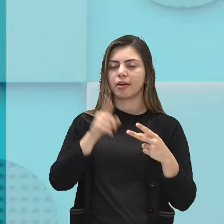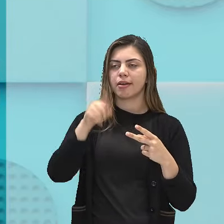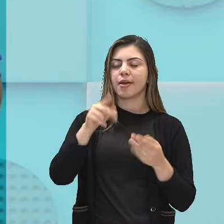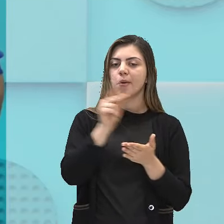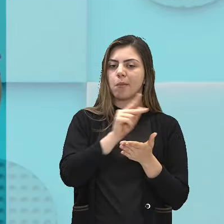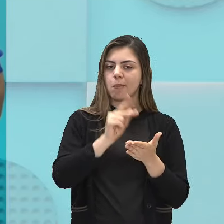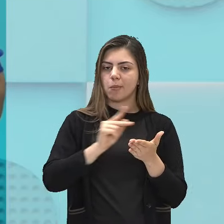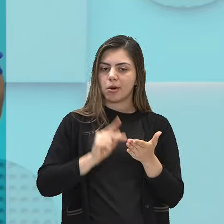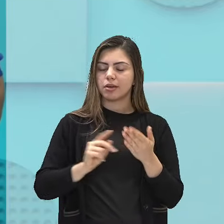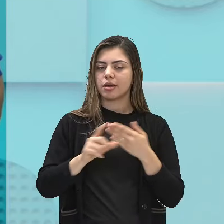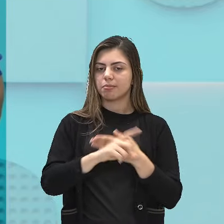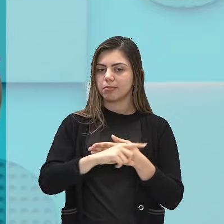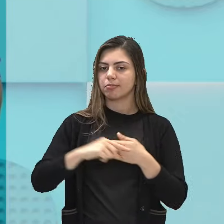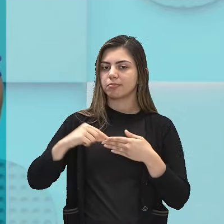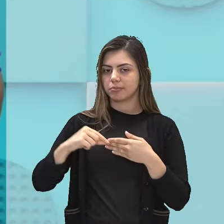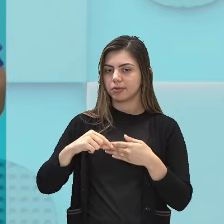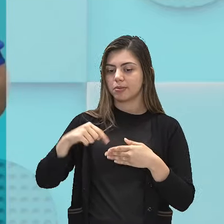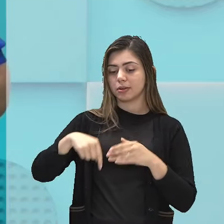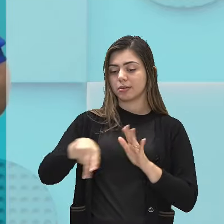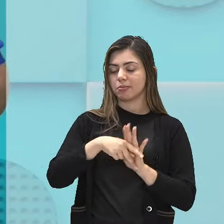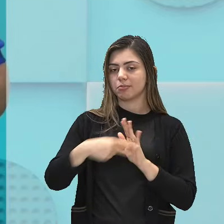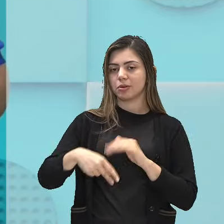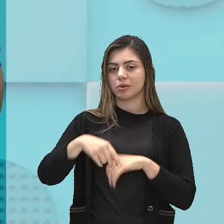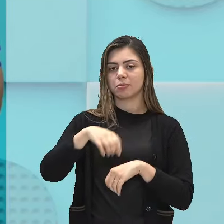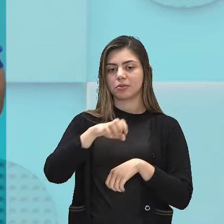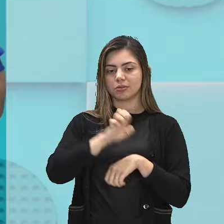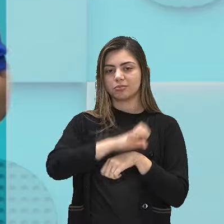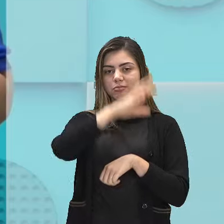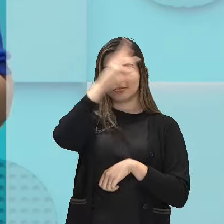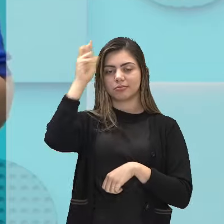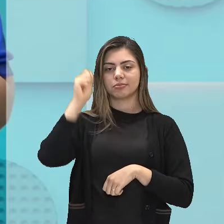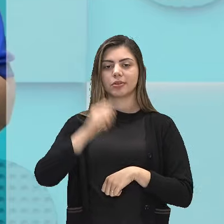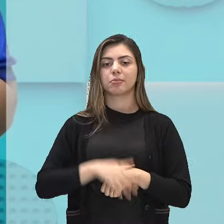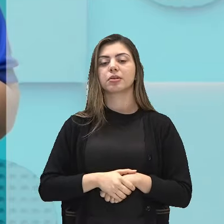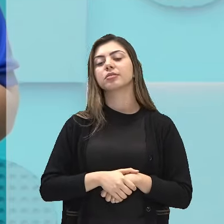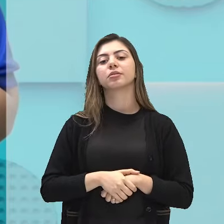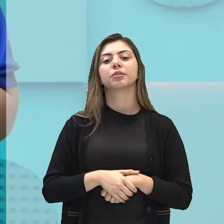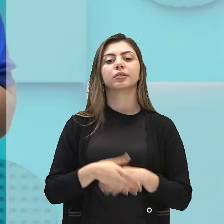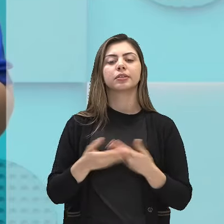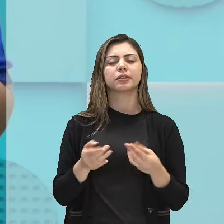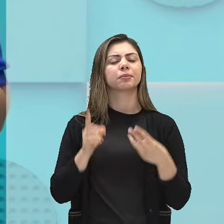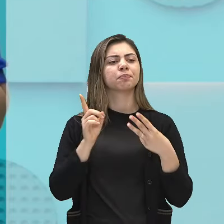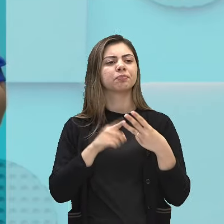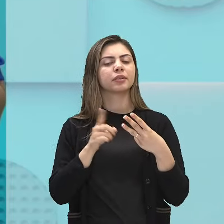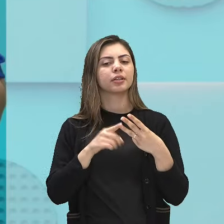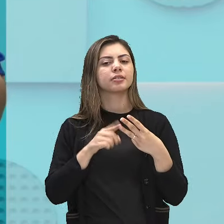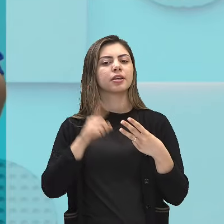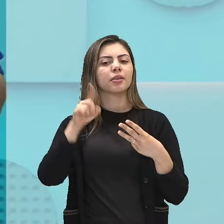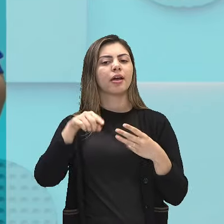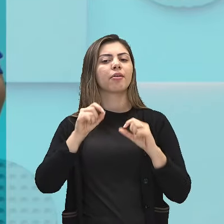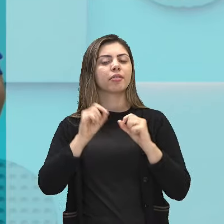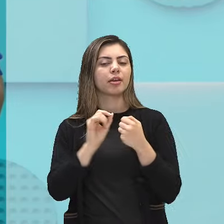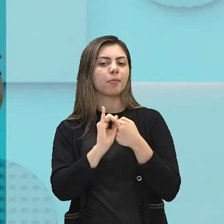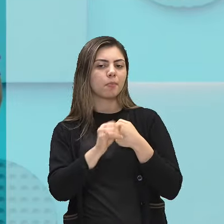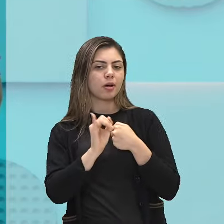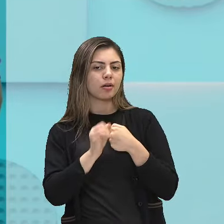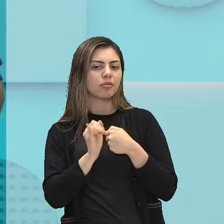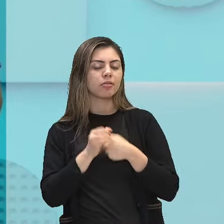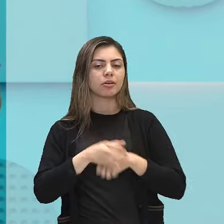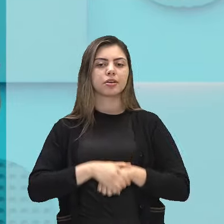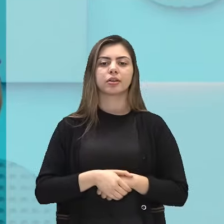uma poetisa daqui do estado do Amazonas. E, por último, uma crônica falando